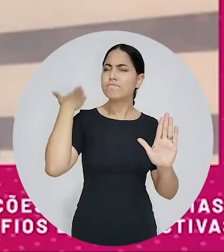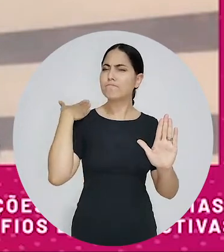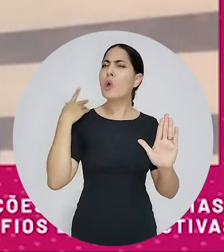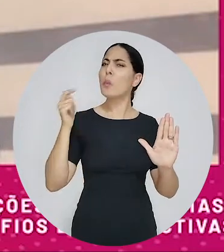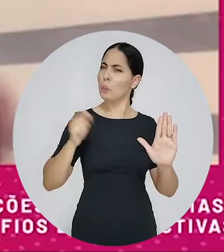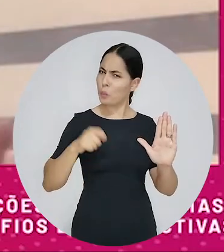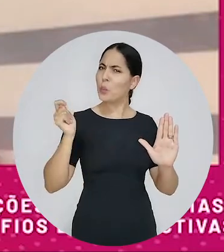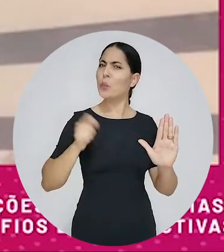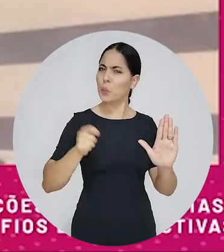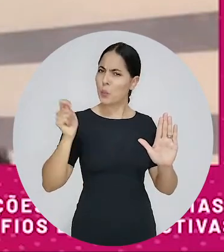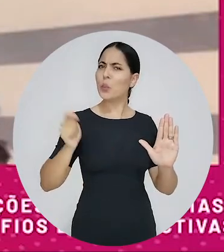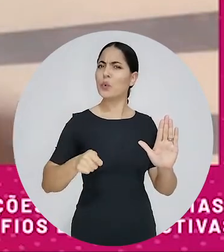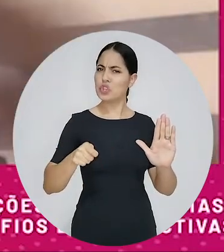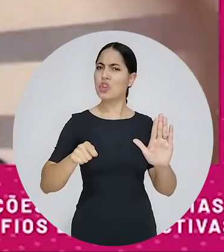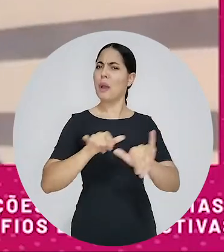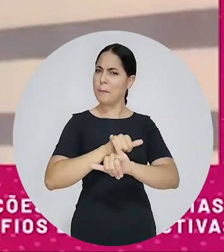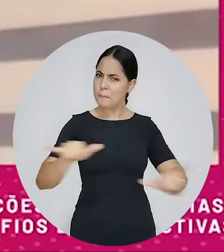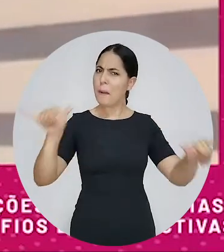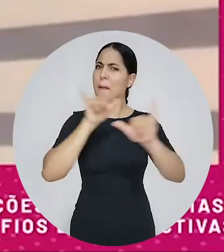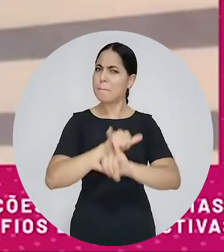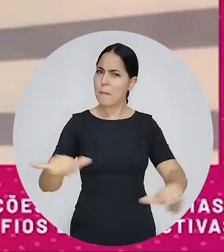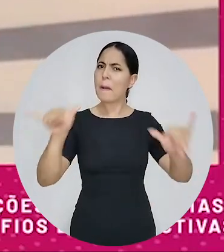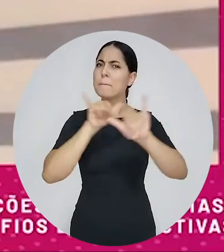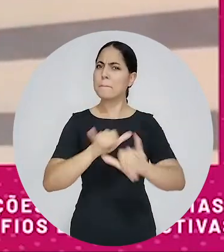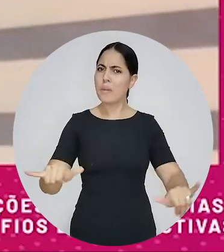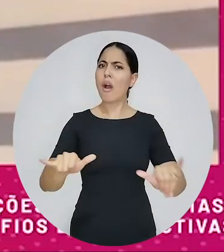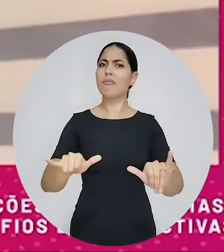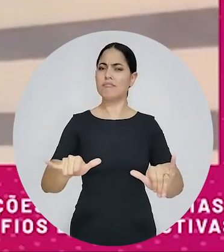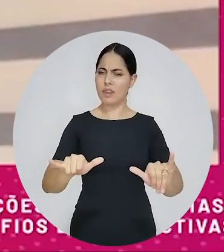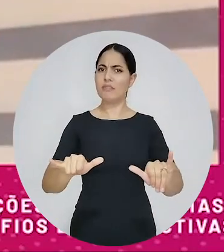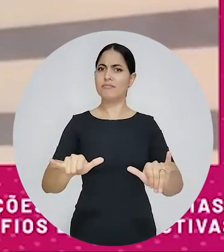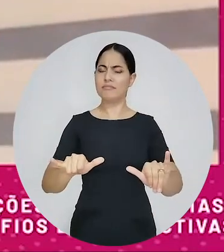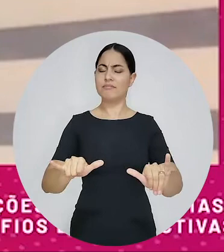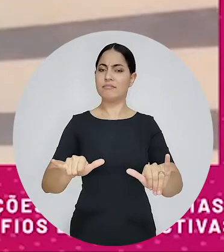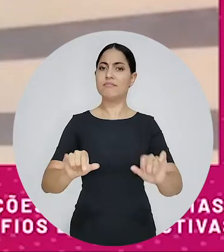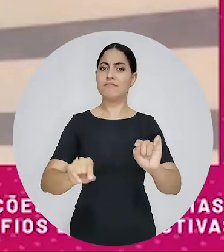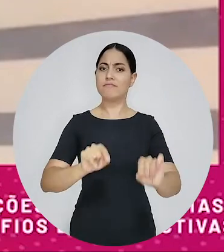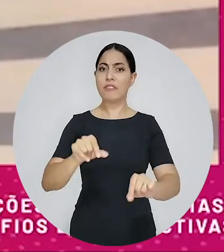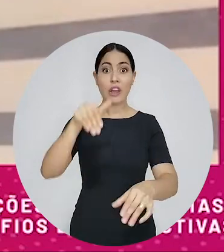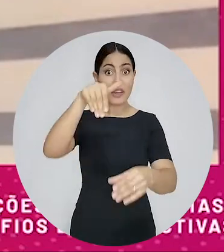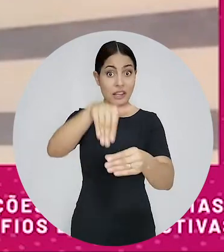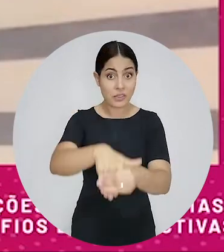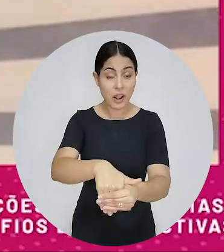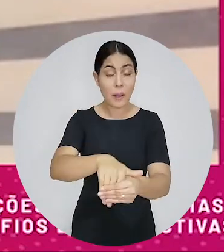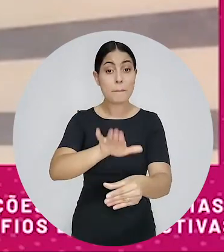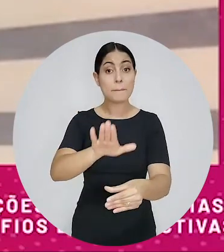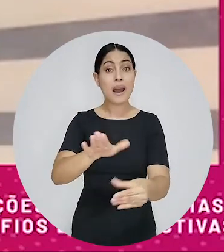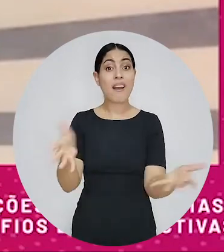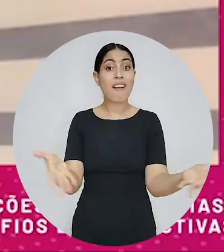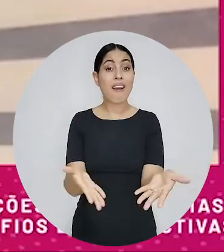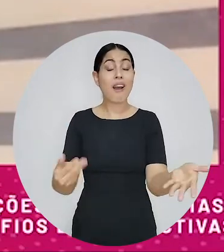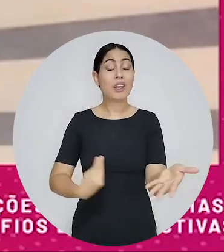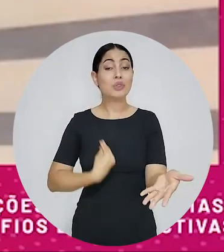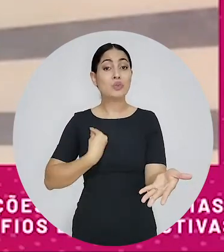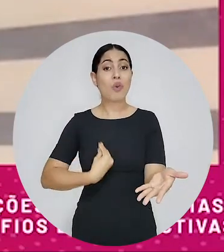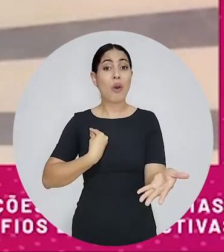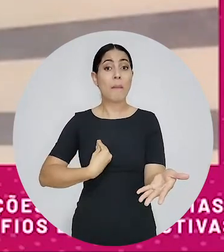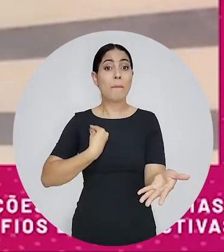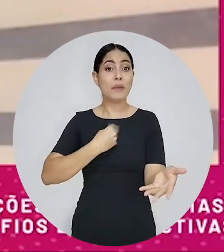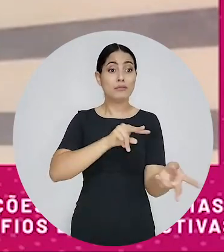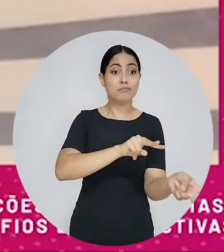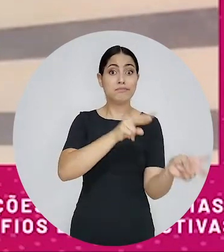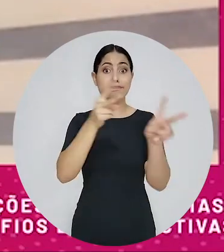que podia, que aplicava em geral nas campanhas eleitorais, elas estão, em grande medida, inaplicáveis às mídias